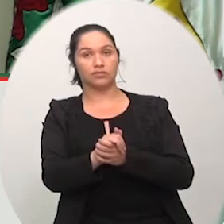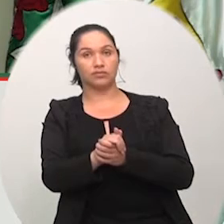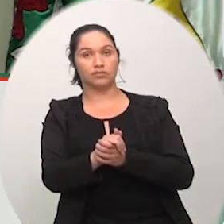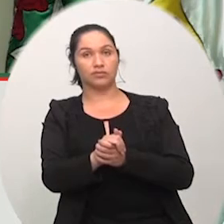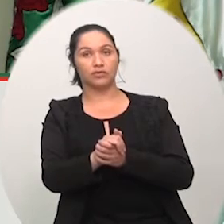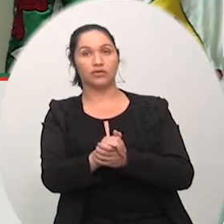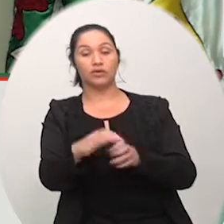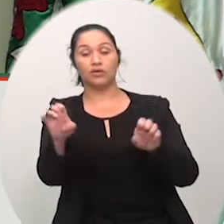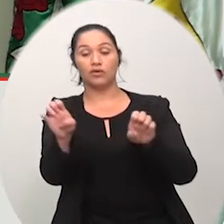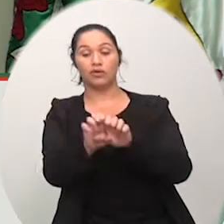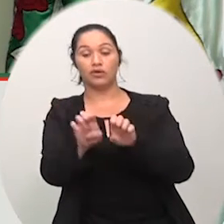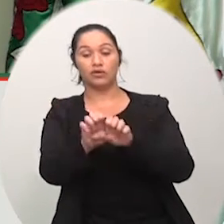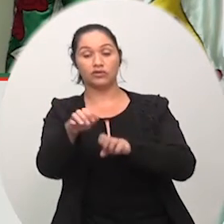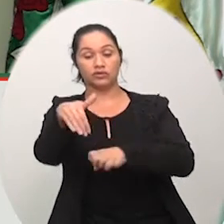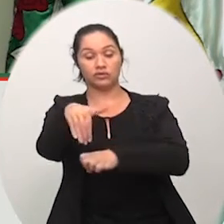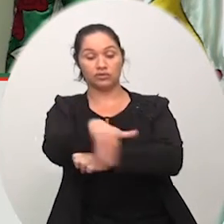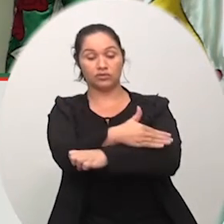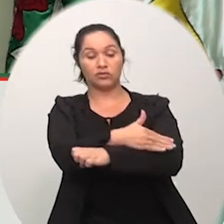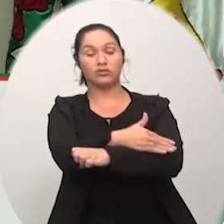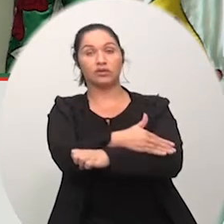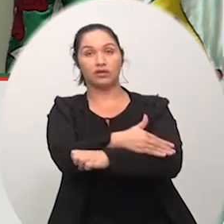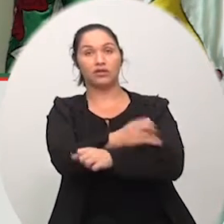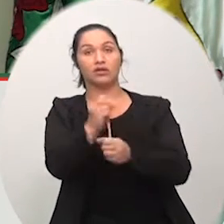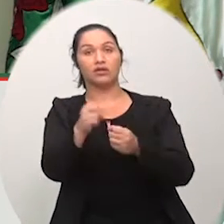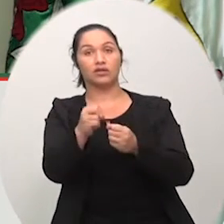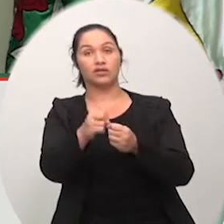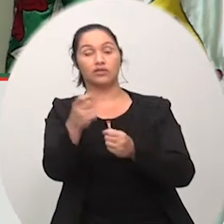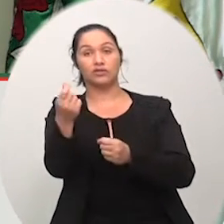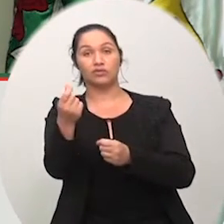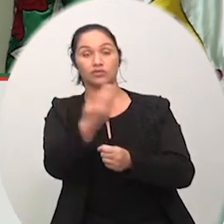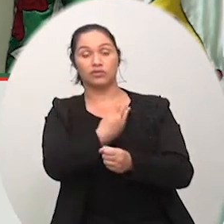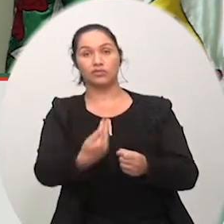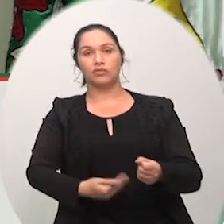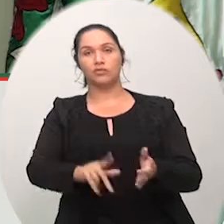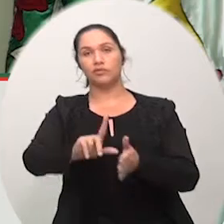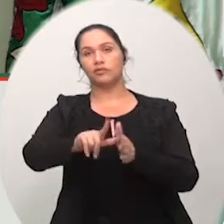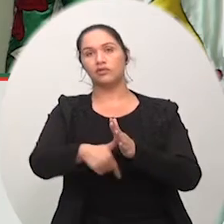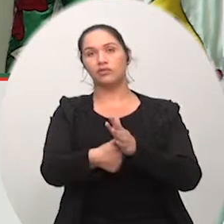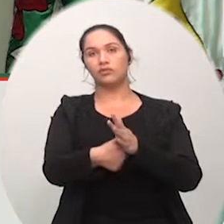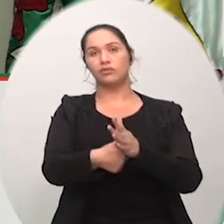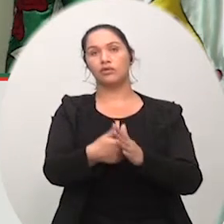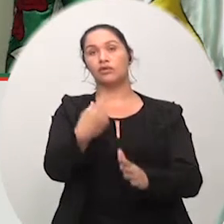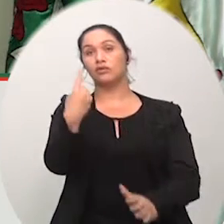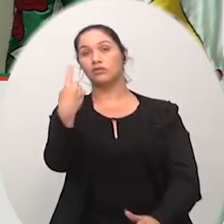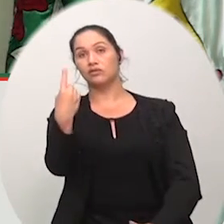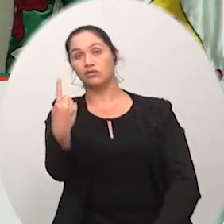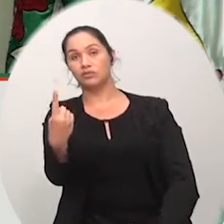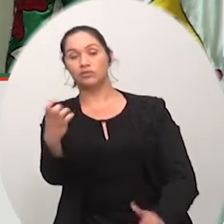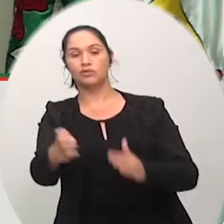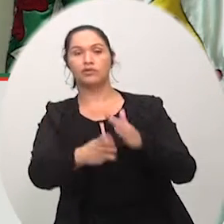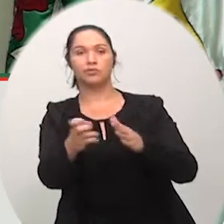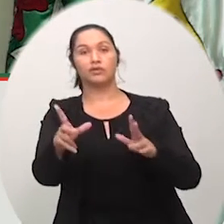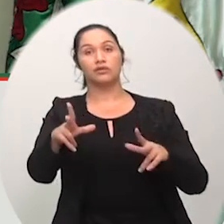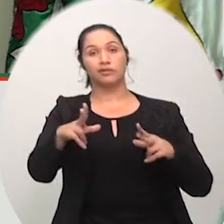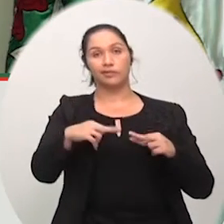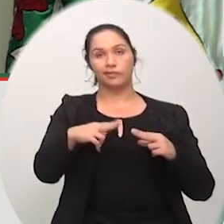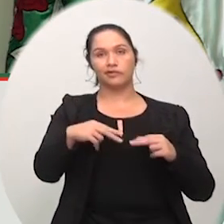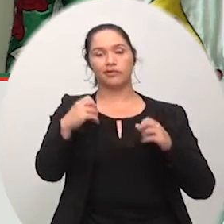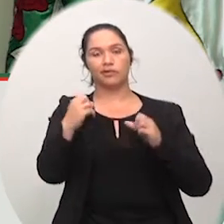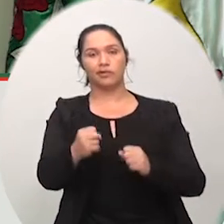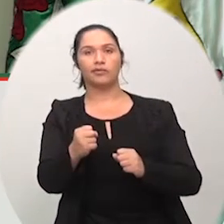para uma empresa privada explorar só no Brasil que a gente vê isso então infelizmente